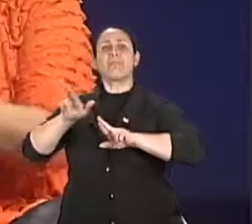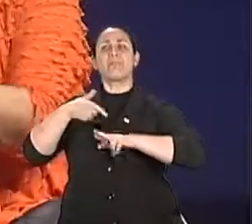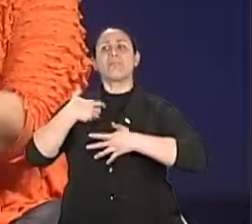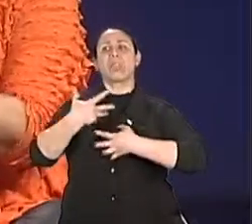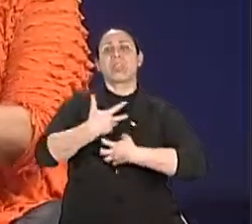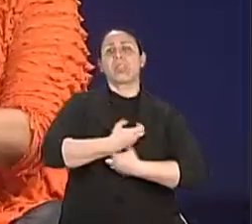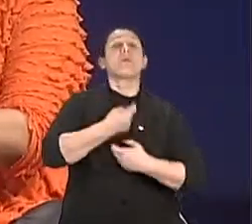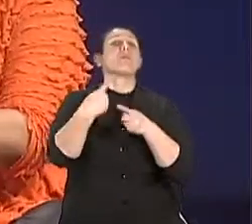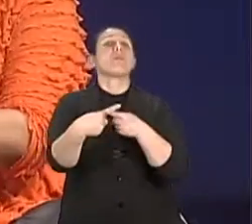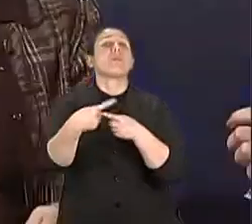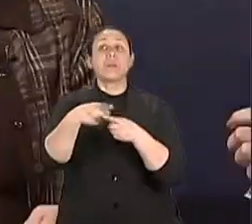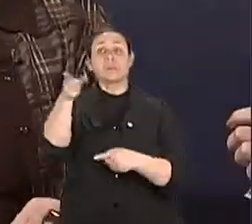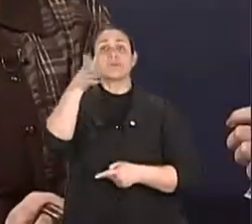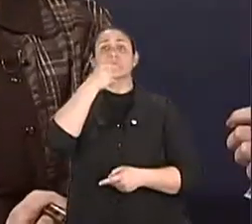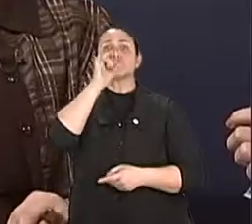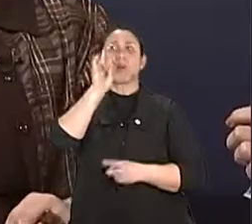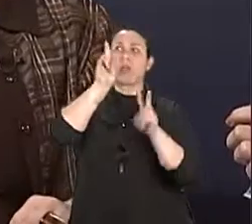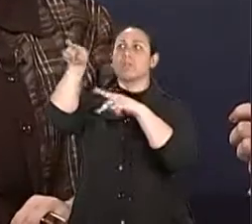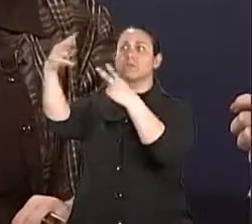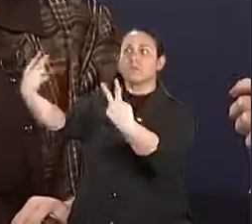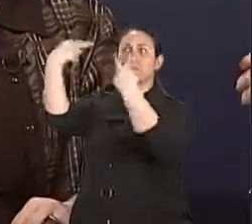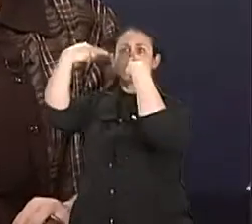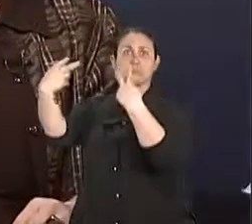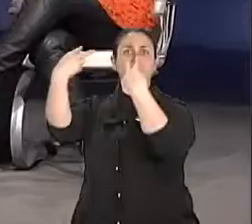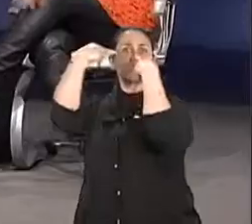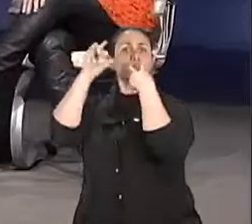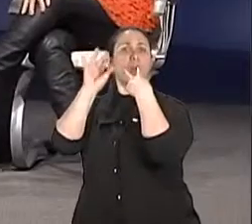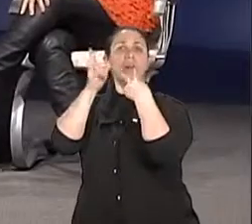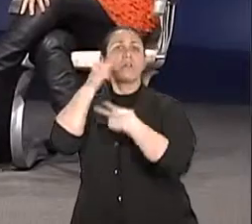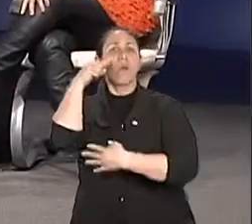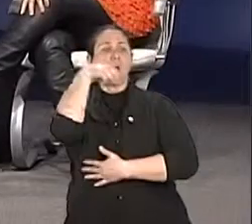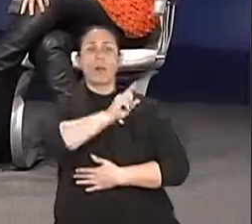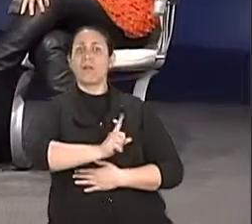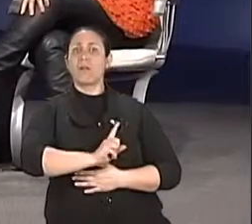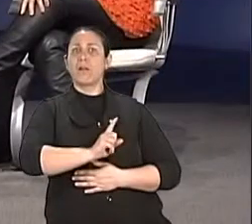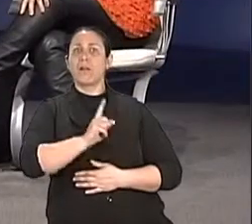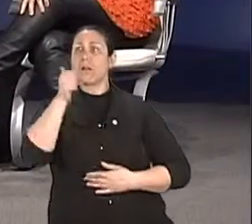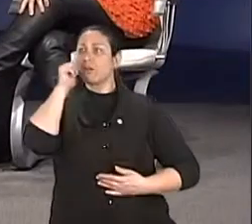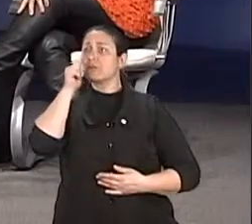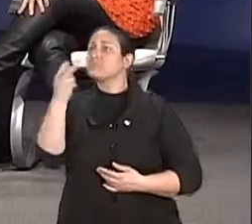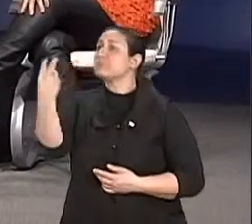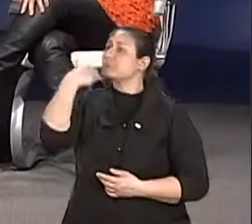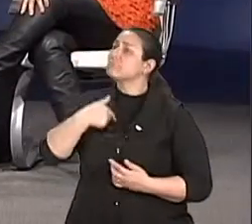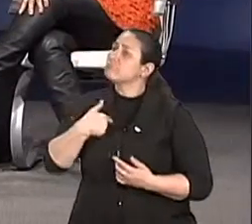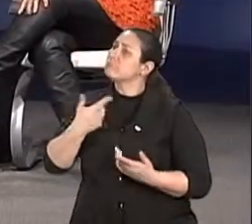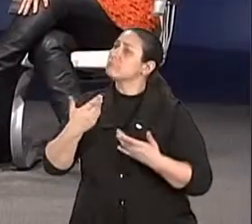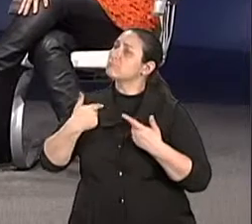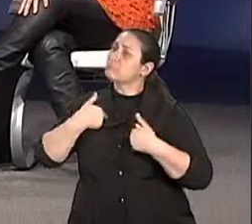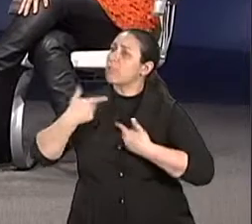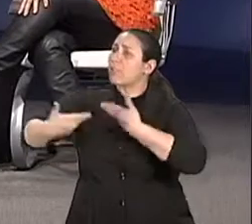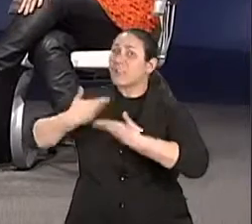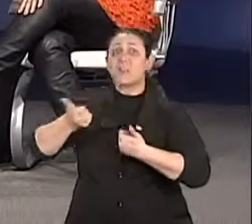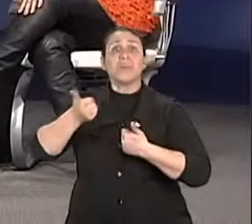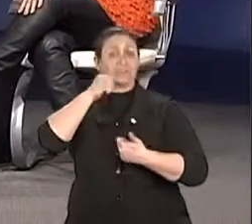em algo externo à relação. Externo à relação. E isso é muito comum na sociedade hoje? É muito comum. Ele conheceu uma pessoa de